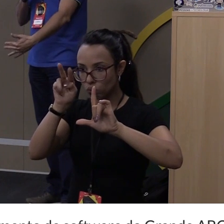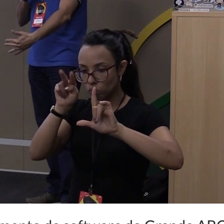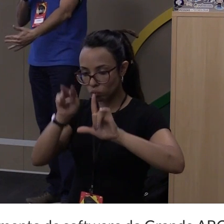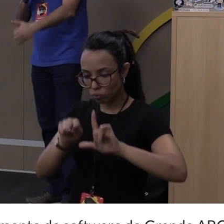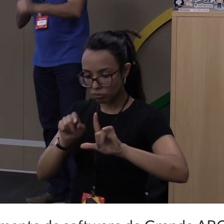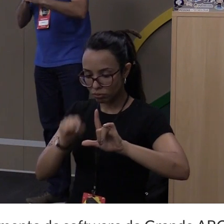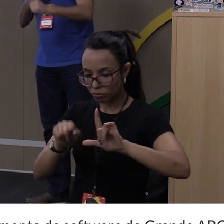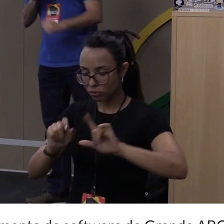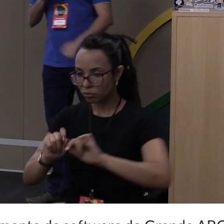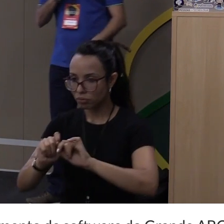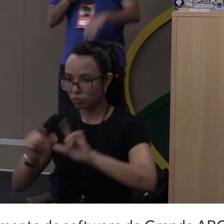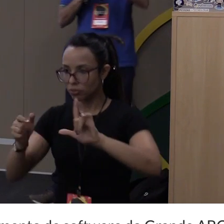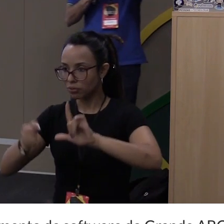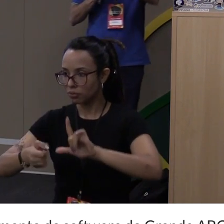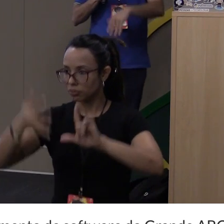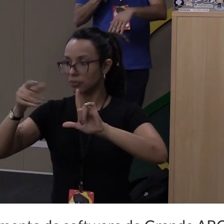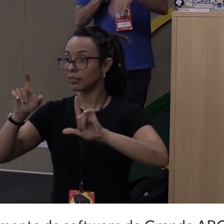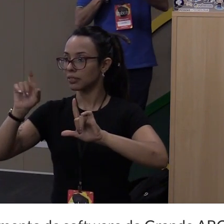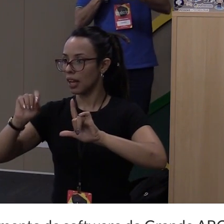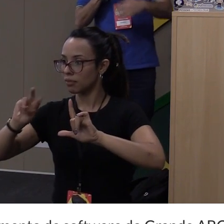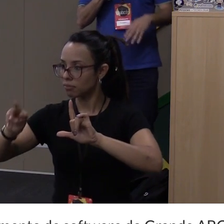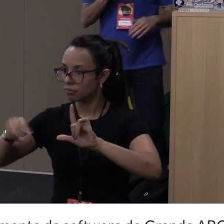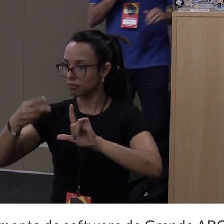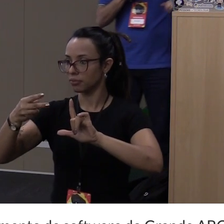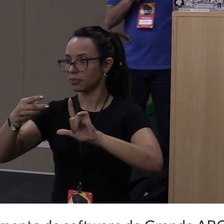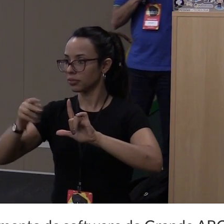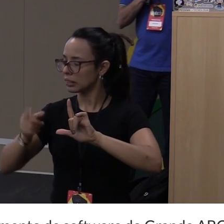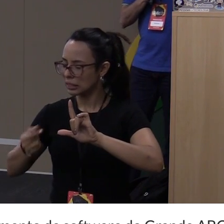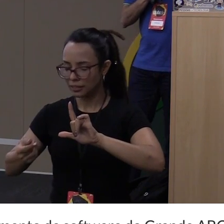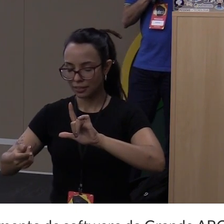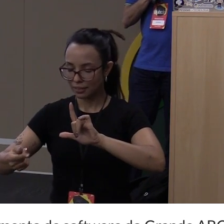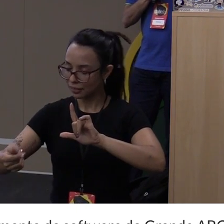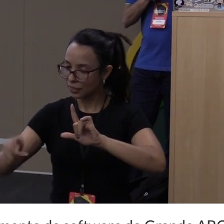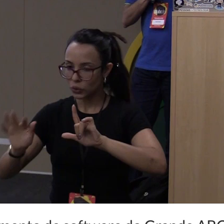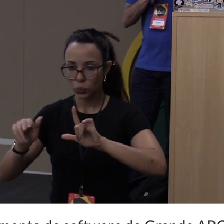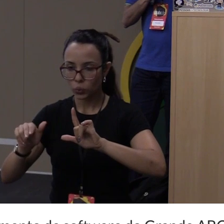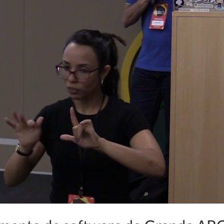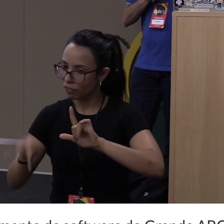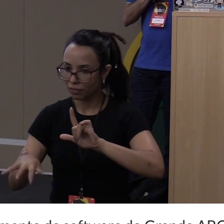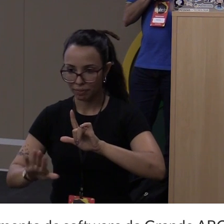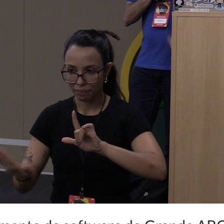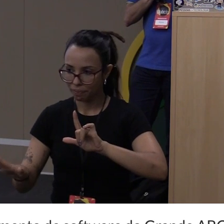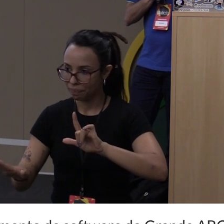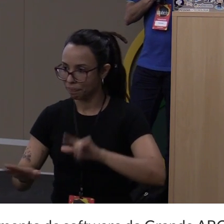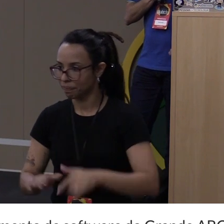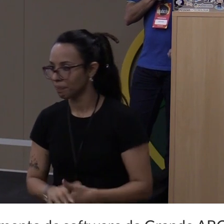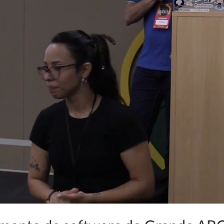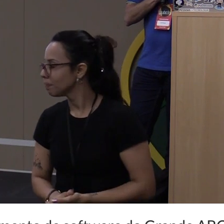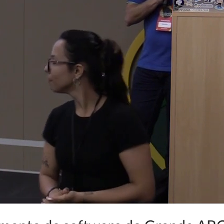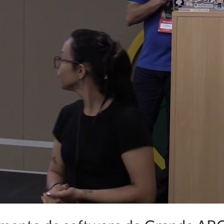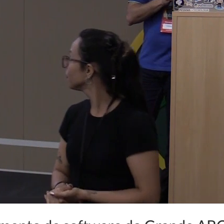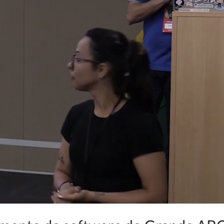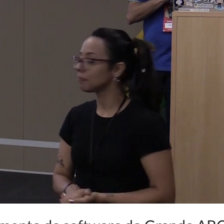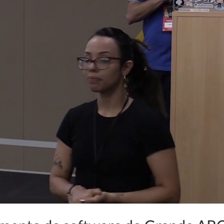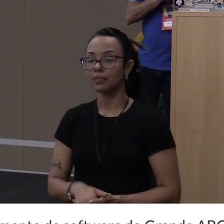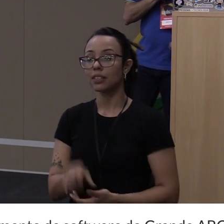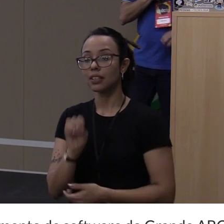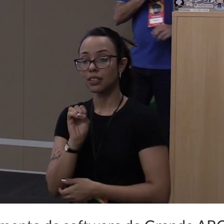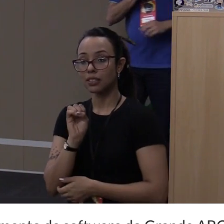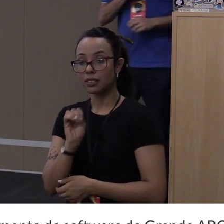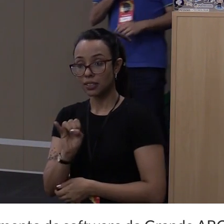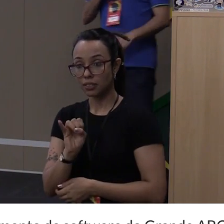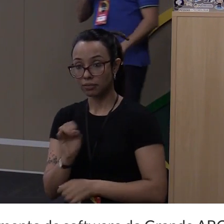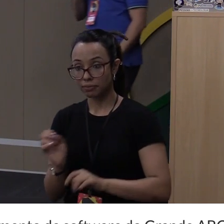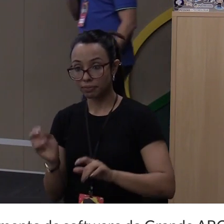mais 10 citações. E você vai, dá um scroll infinito. Opa! Se você olhar aqui,